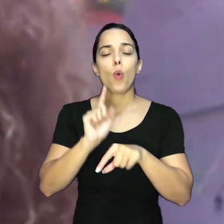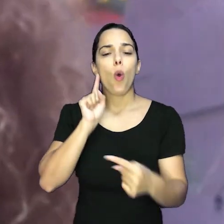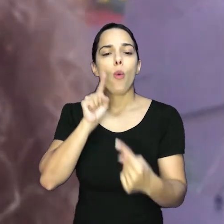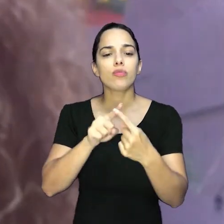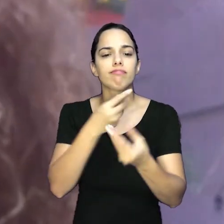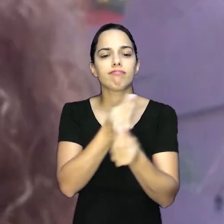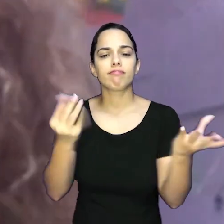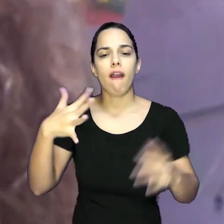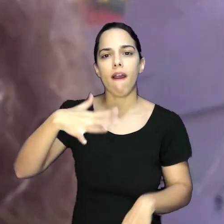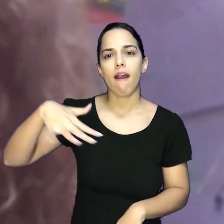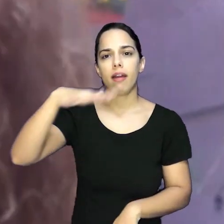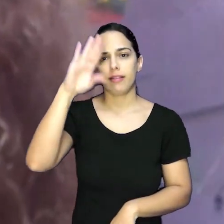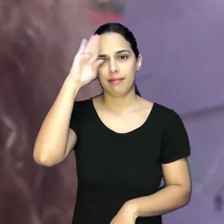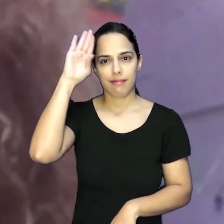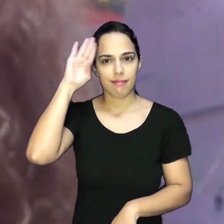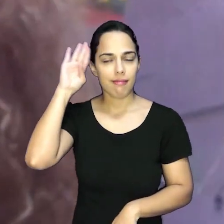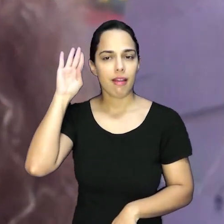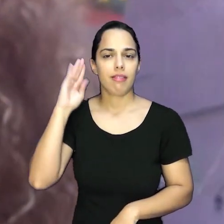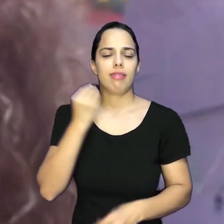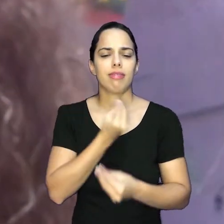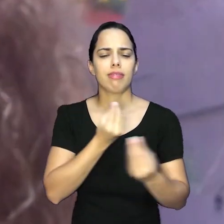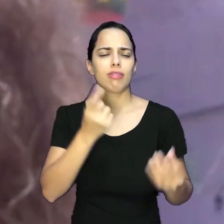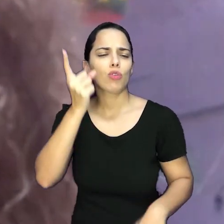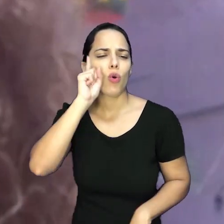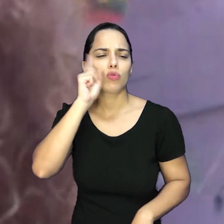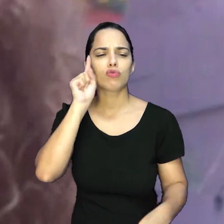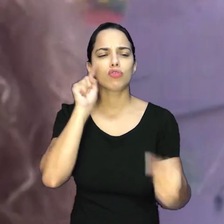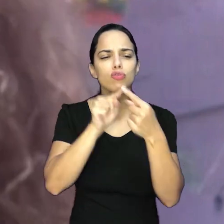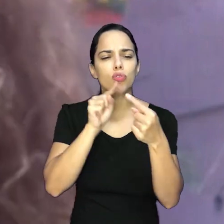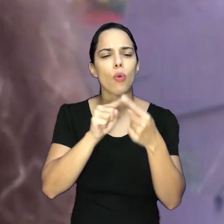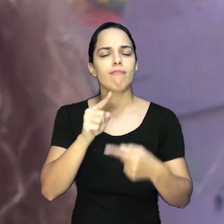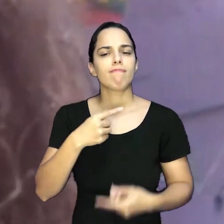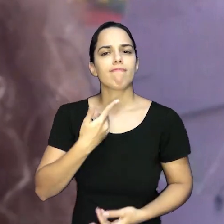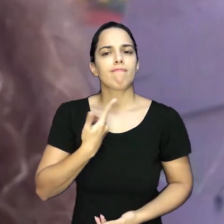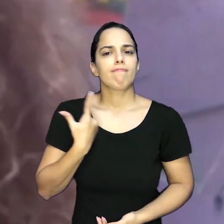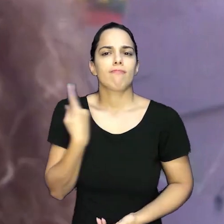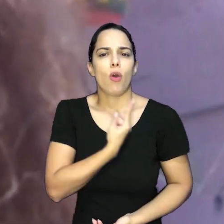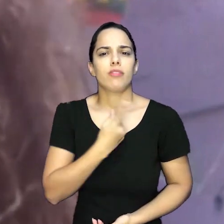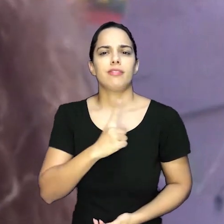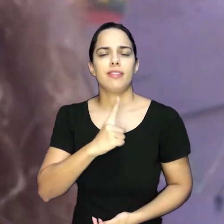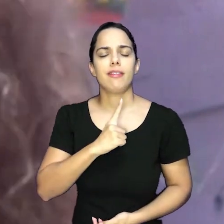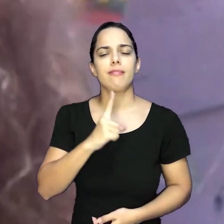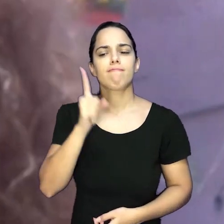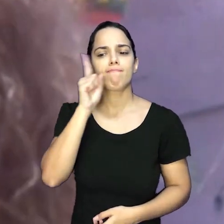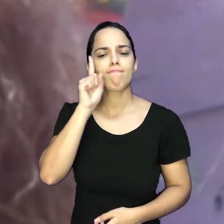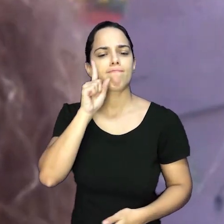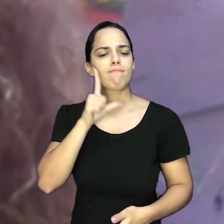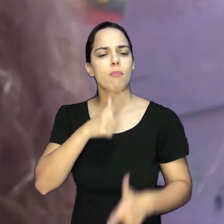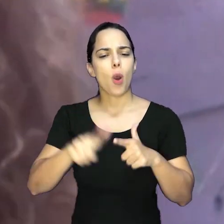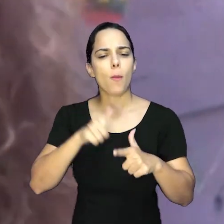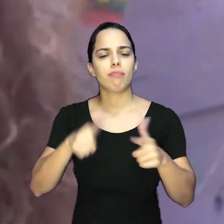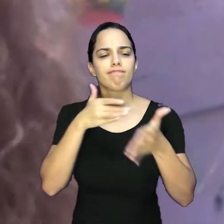realmente pensado para o ambiente acadêmico, para o cotidiano, o que a gente vive, o que a gente enfrenta